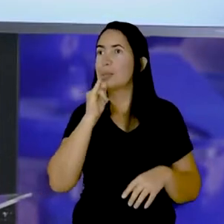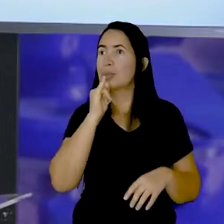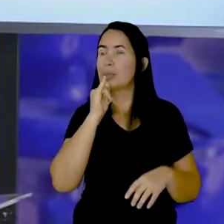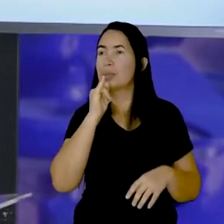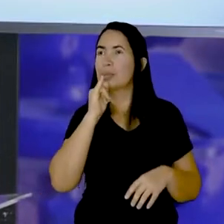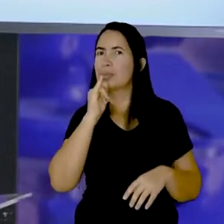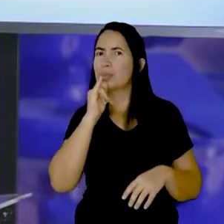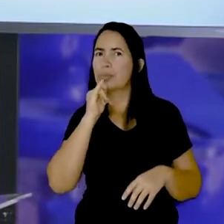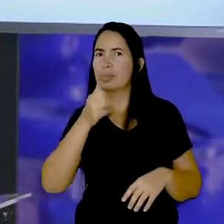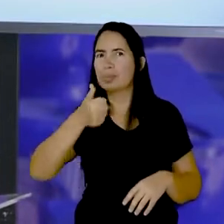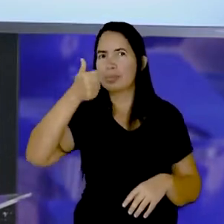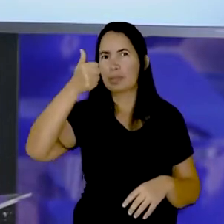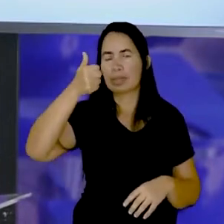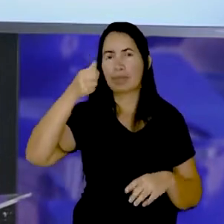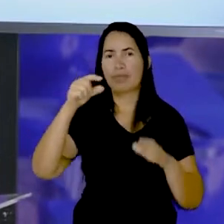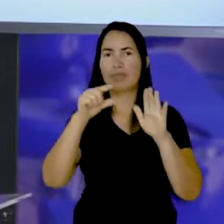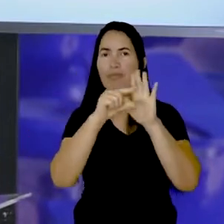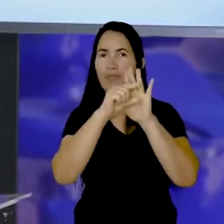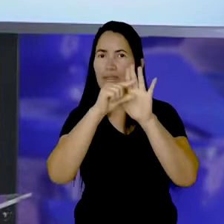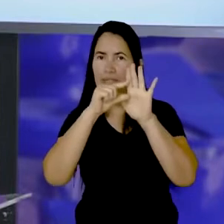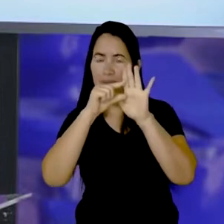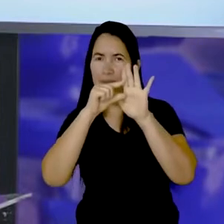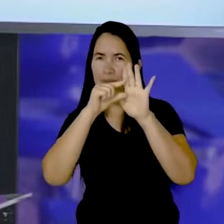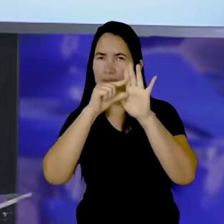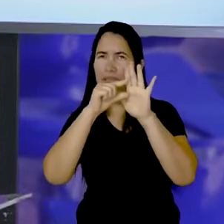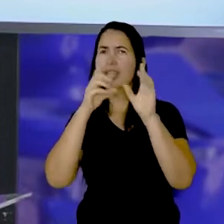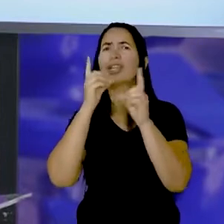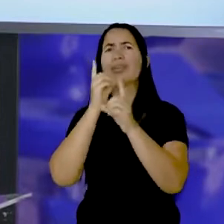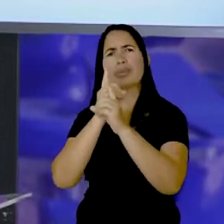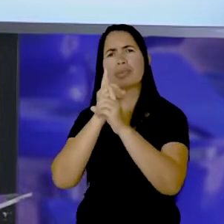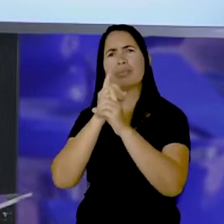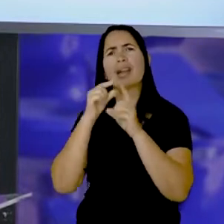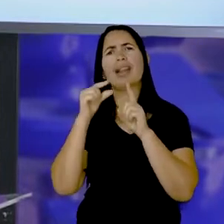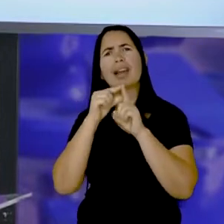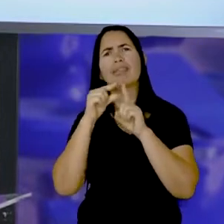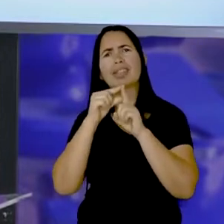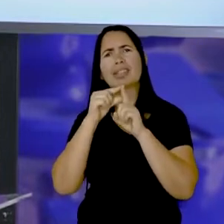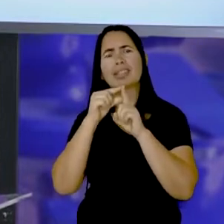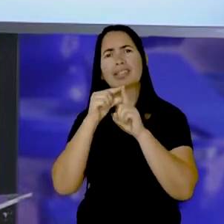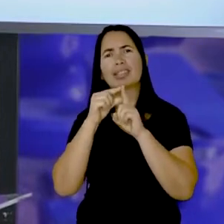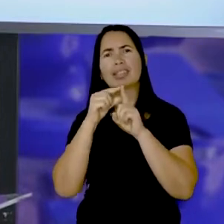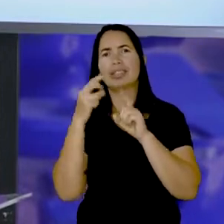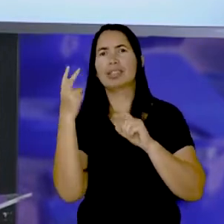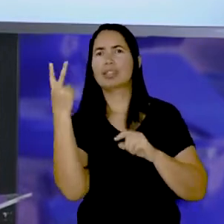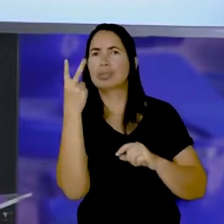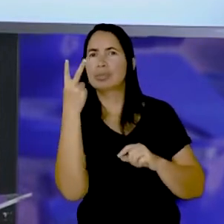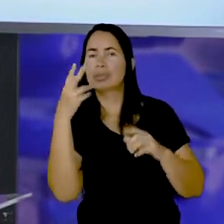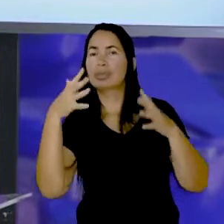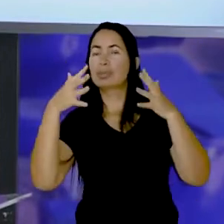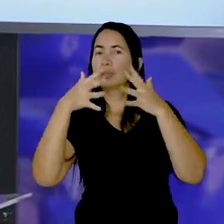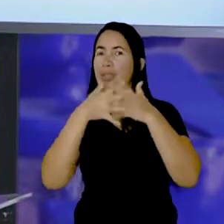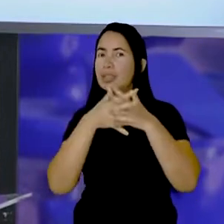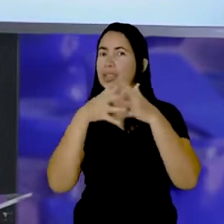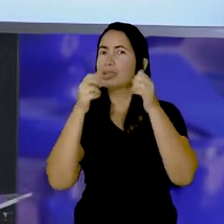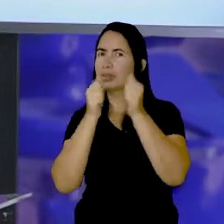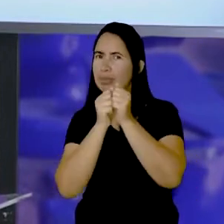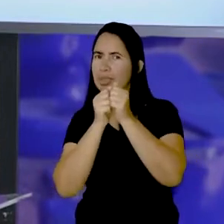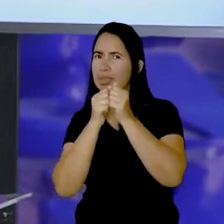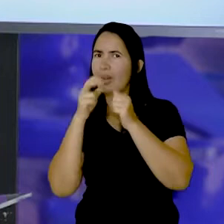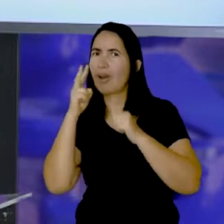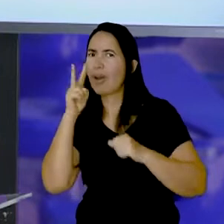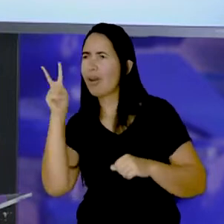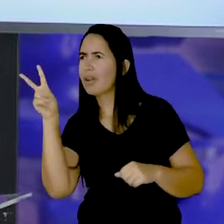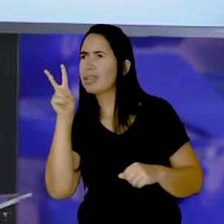primeiro verso aqui Dessa música Será que a gente encontra alguma palavra Que tem as duas consoantes juntinhas? Dá uma olhadinha aí